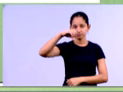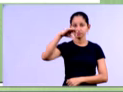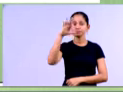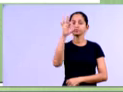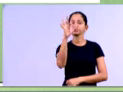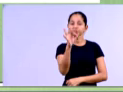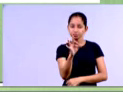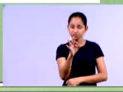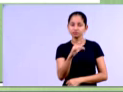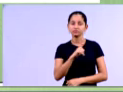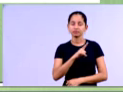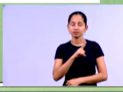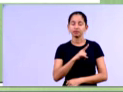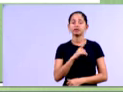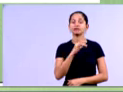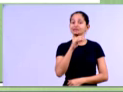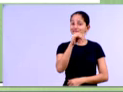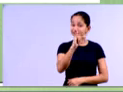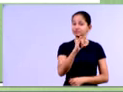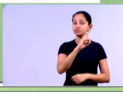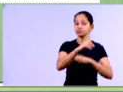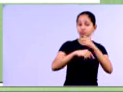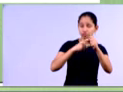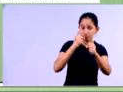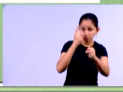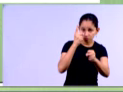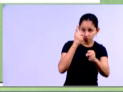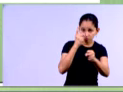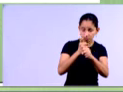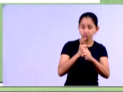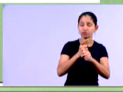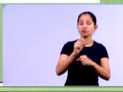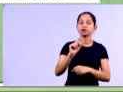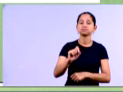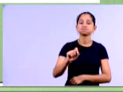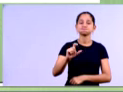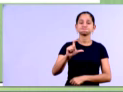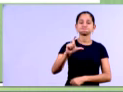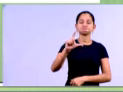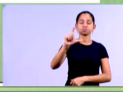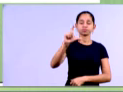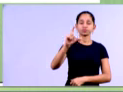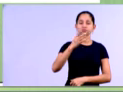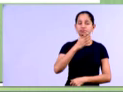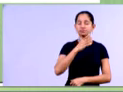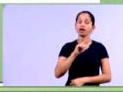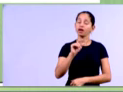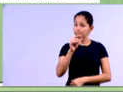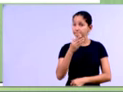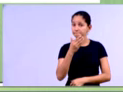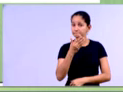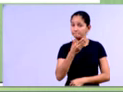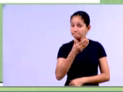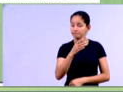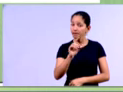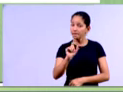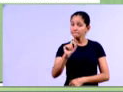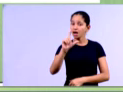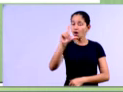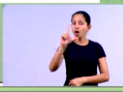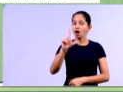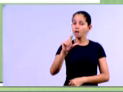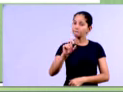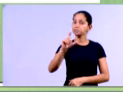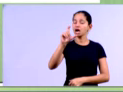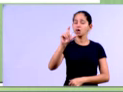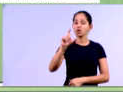que de 2012 para 2013, essa conta aumentou em 59,39%. Então, quando a gente diz que